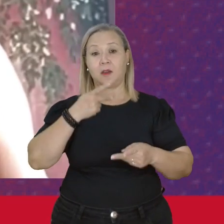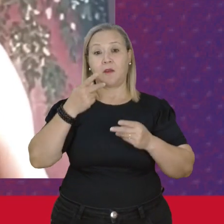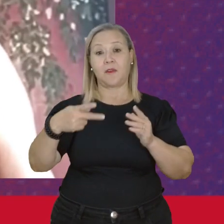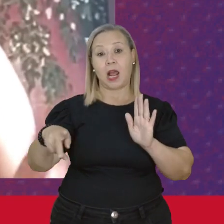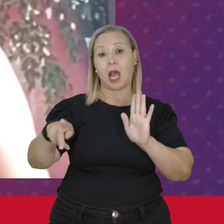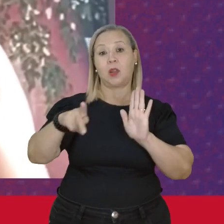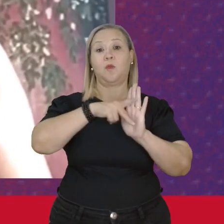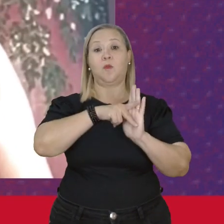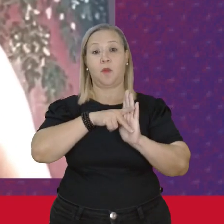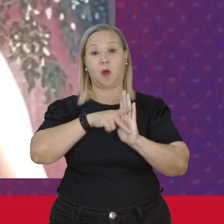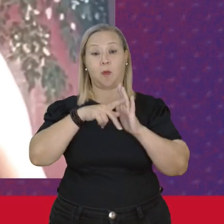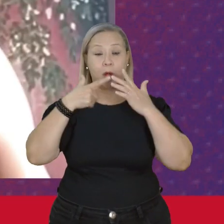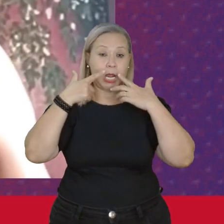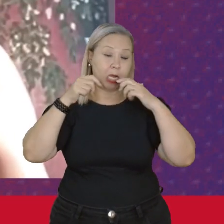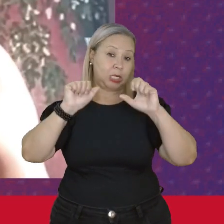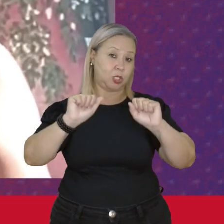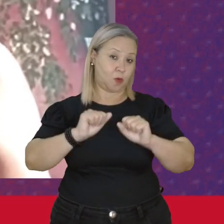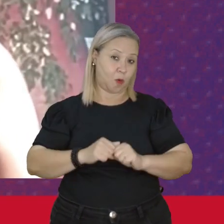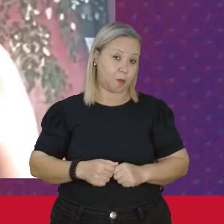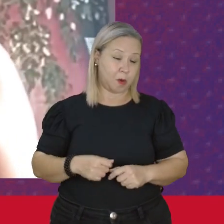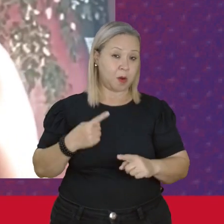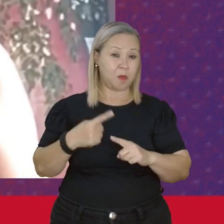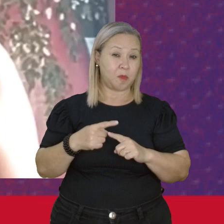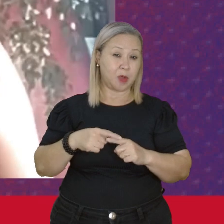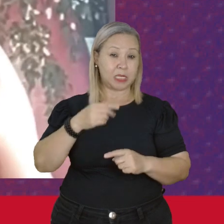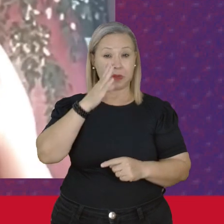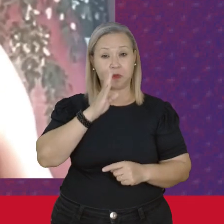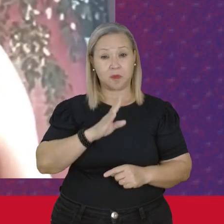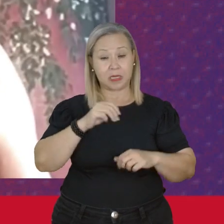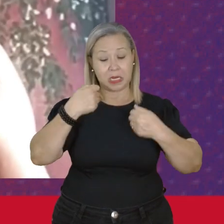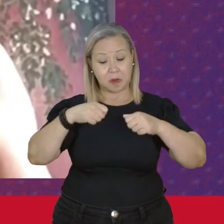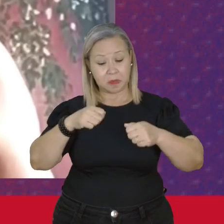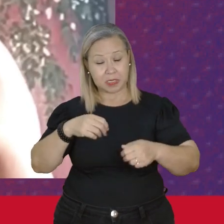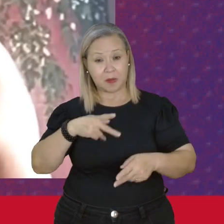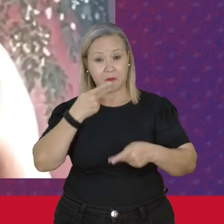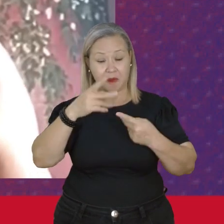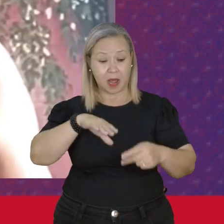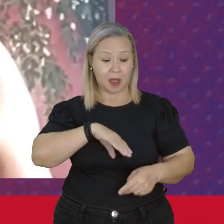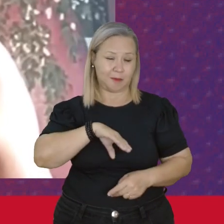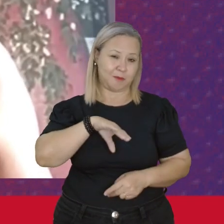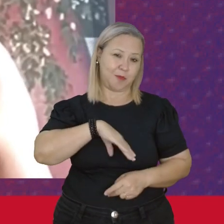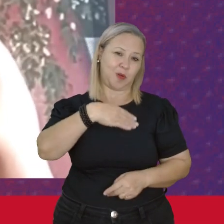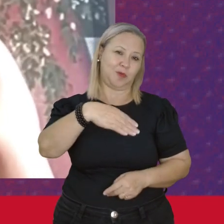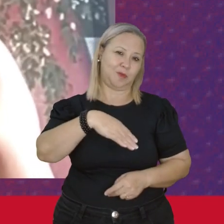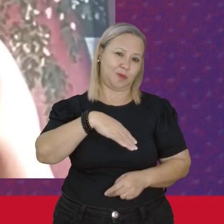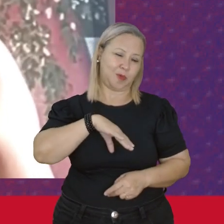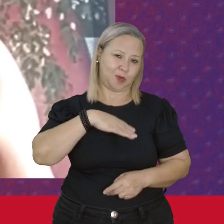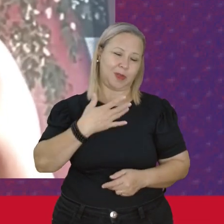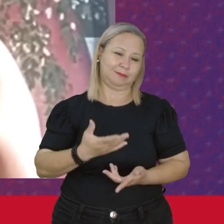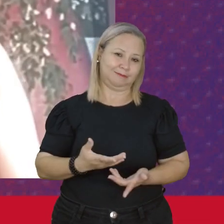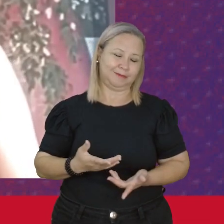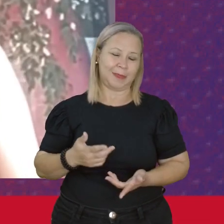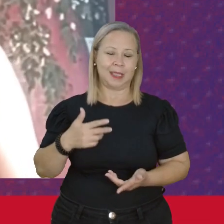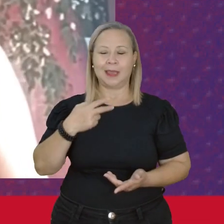dominam E nós estamos No Brasil Então a gente tem Que falar português Nós não podemos O idioma